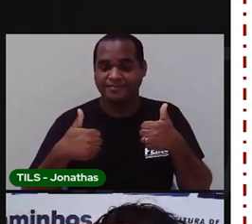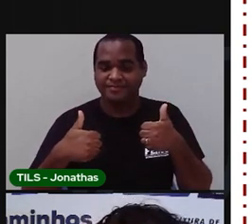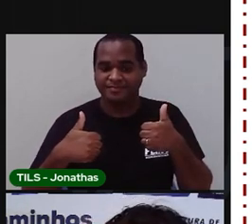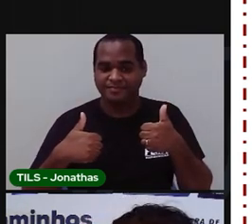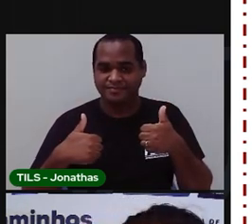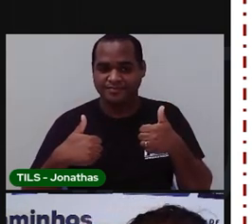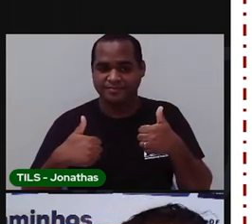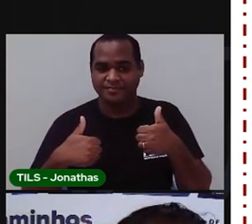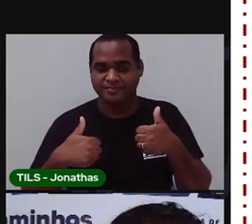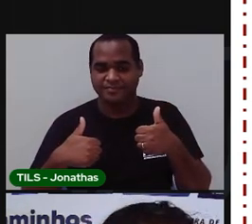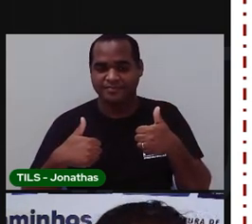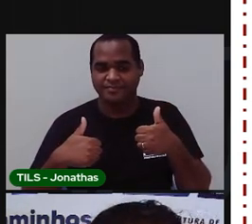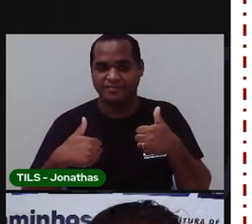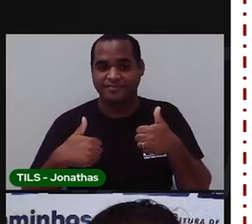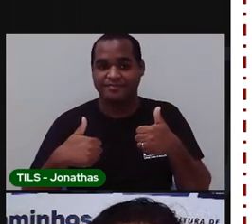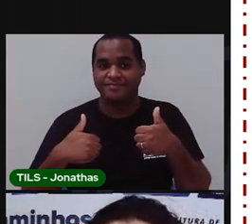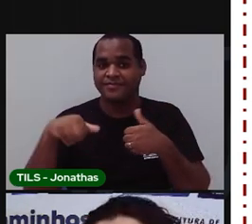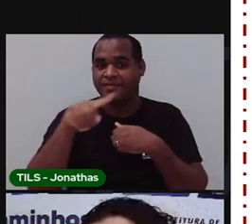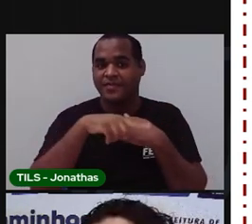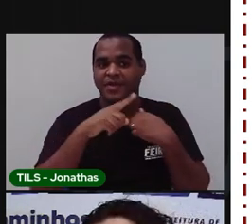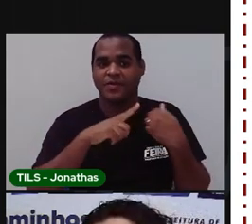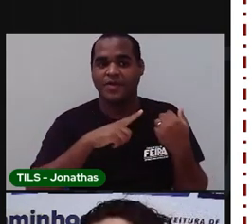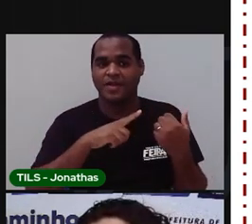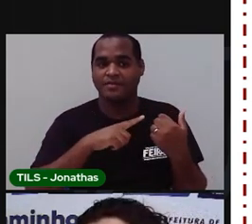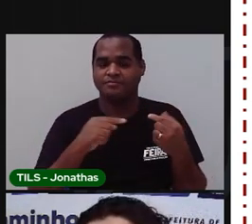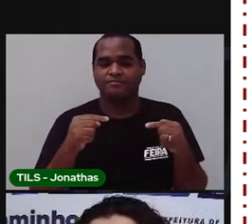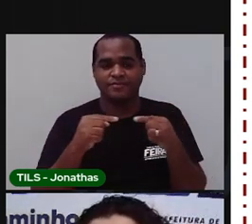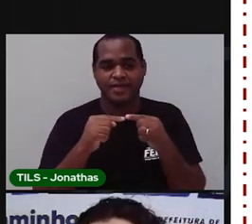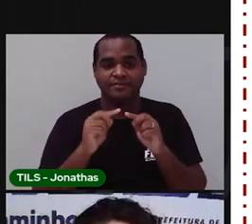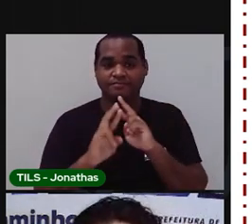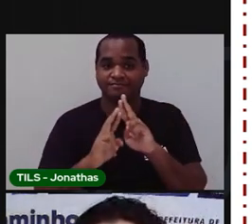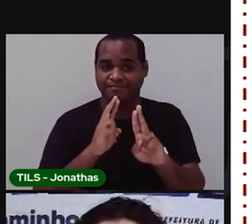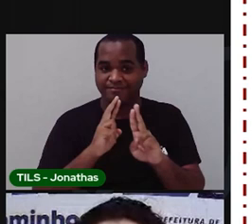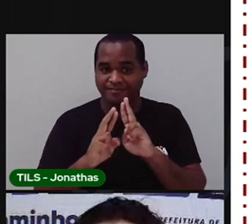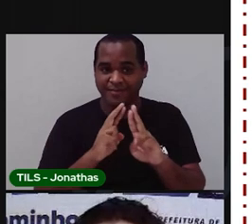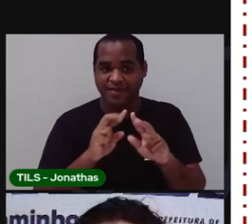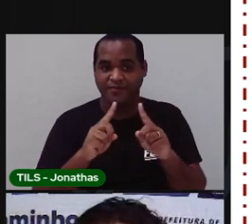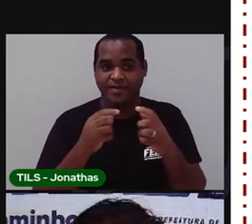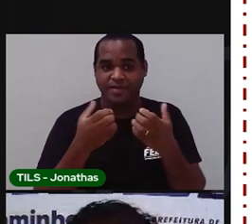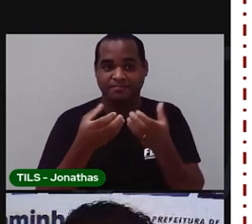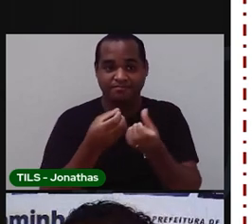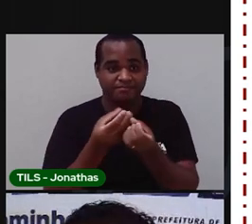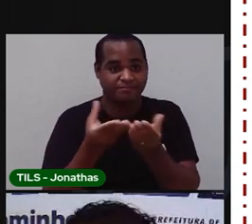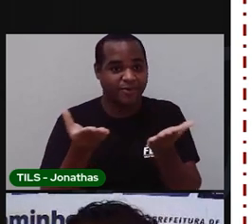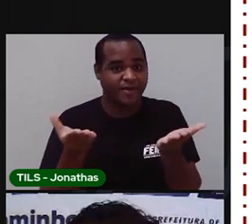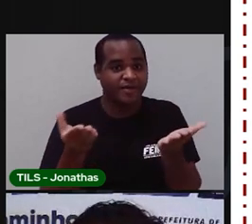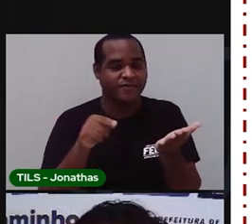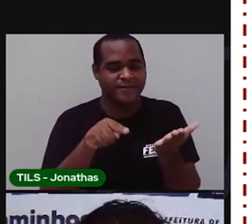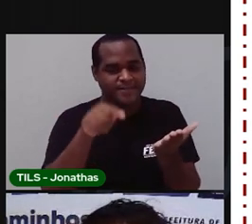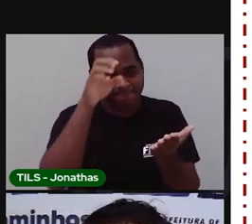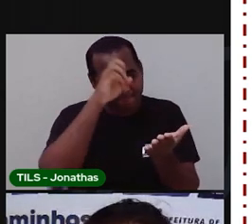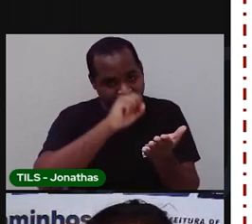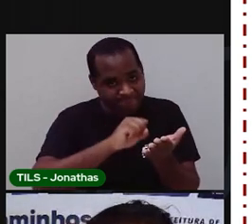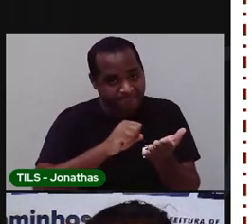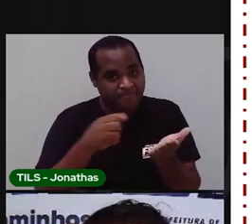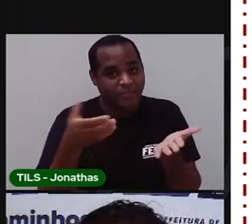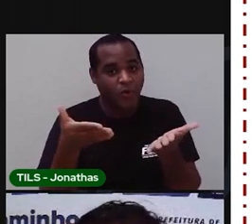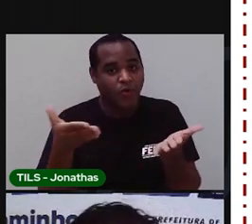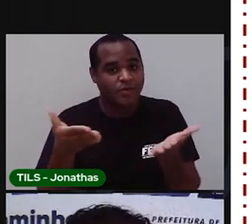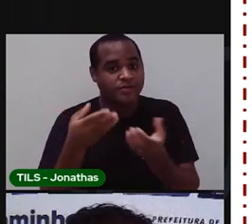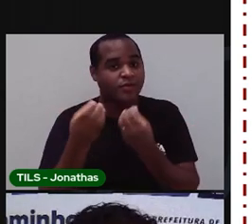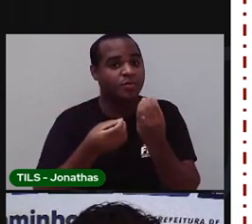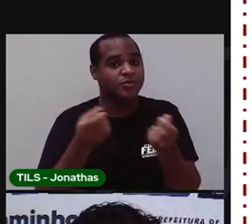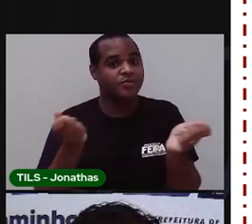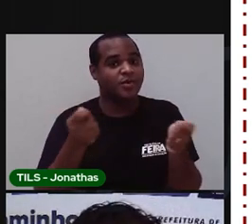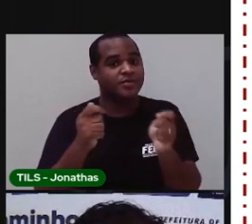E nós vamos ter uma missão. Vocês têm que compartilhar o que aprenderam hoje. Vocês vão